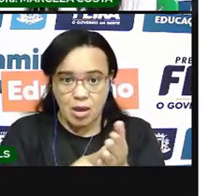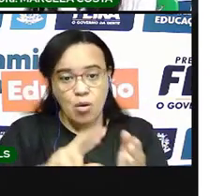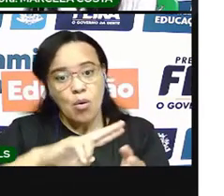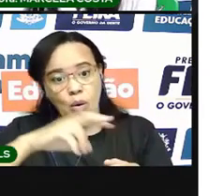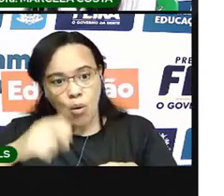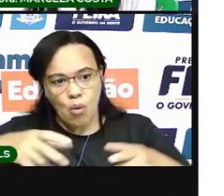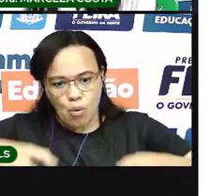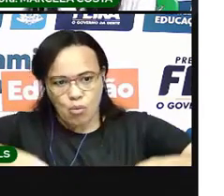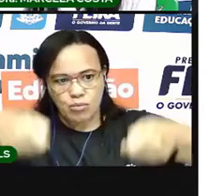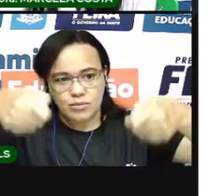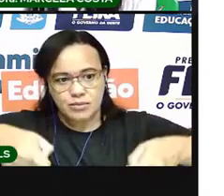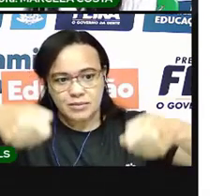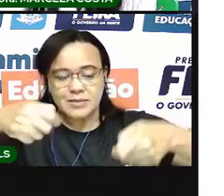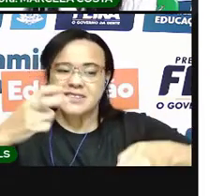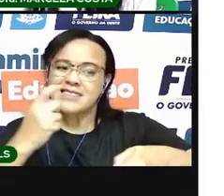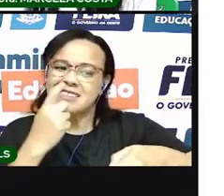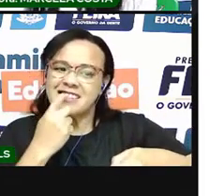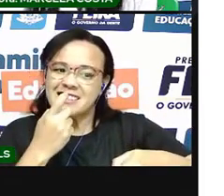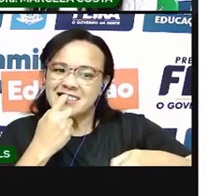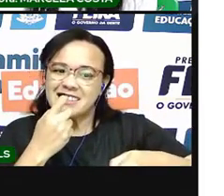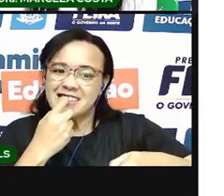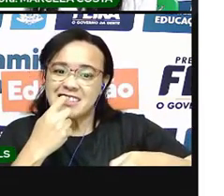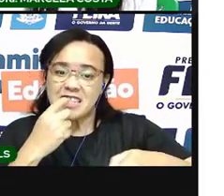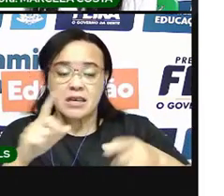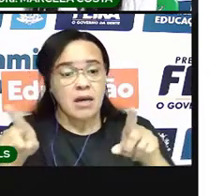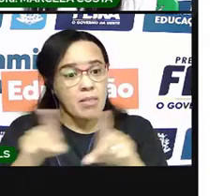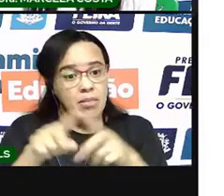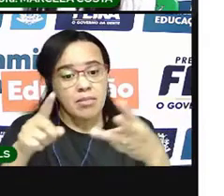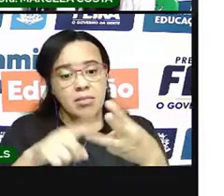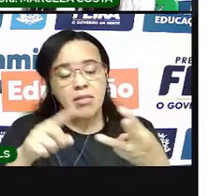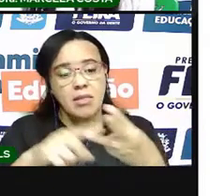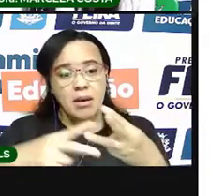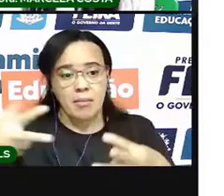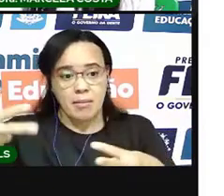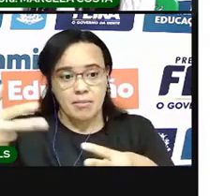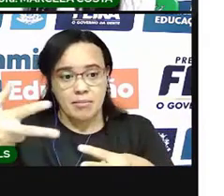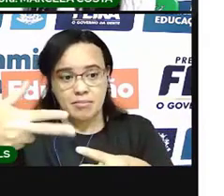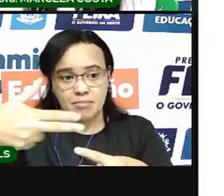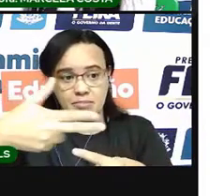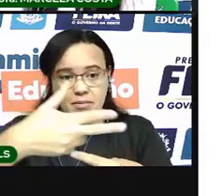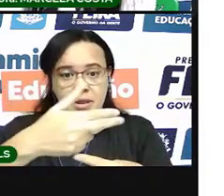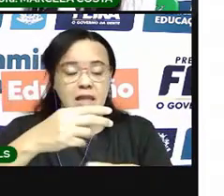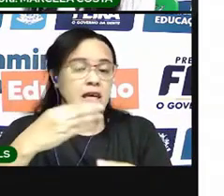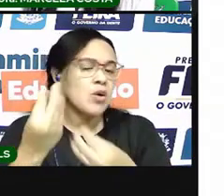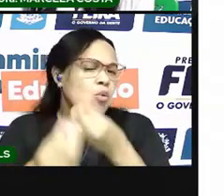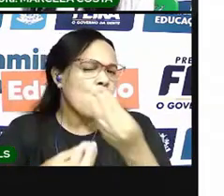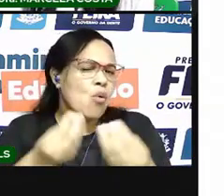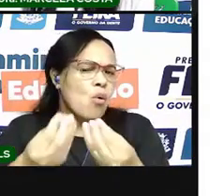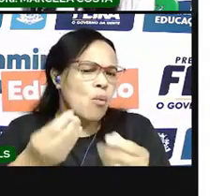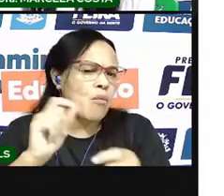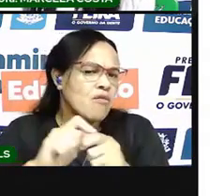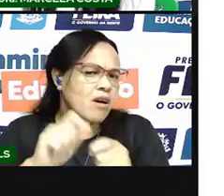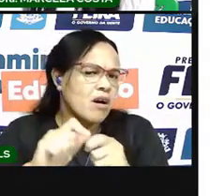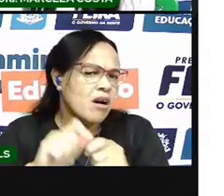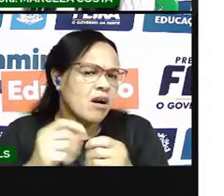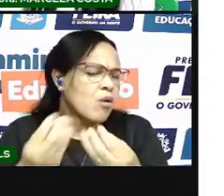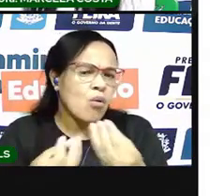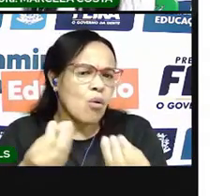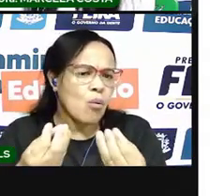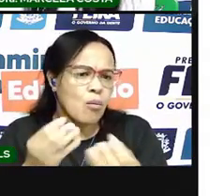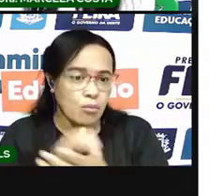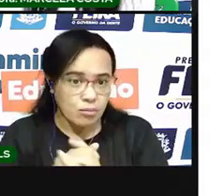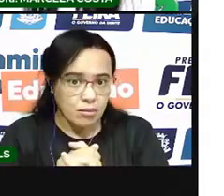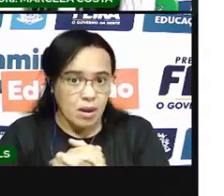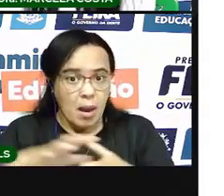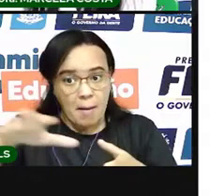Uma tesoura. E o modo de fazer. Pegue uma